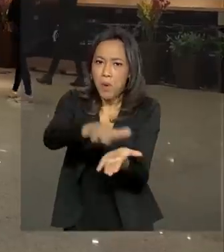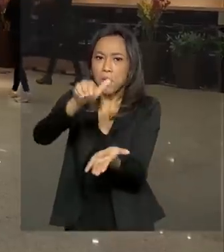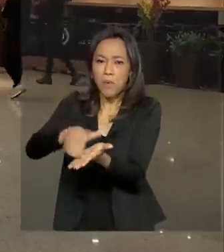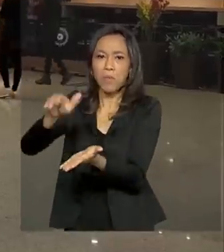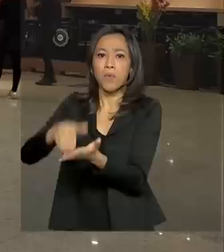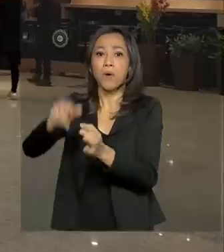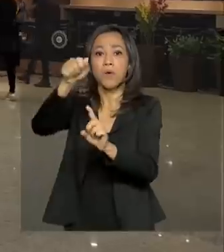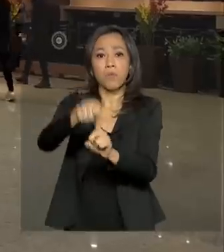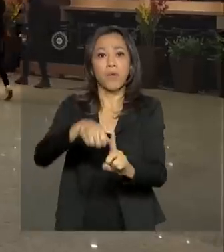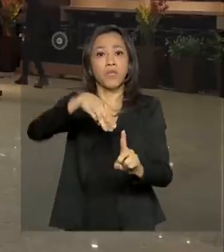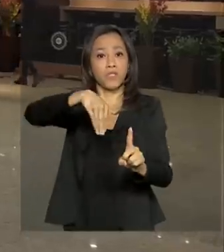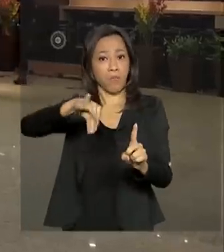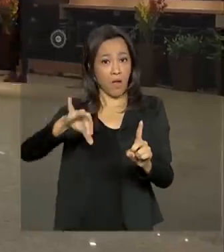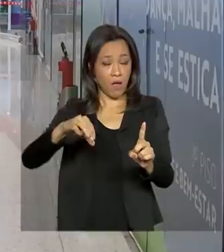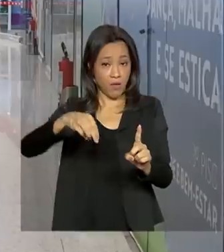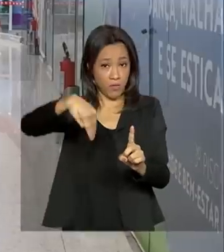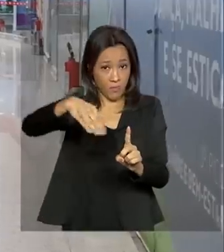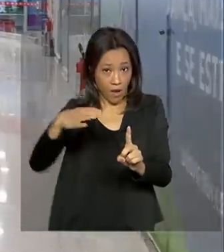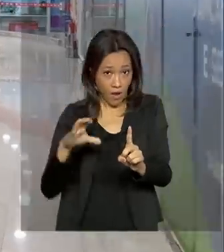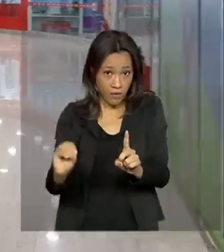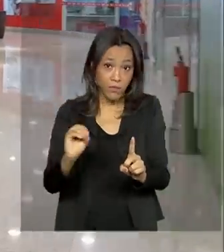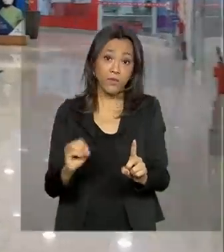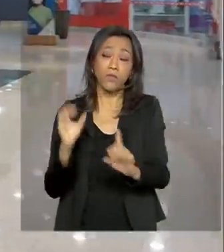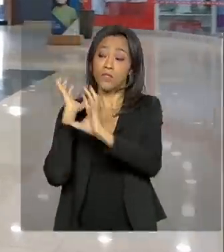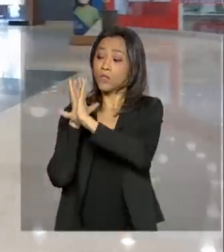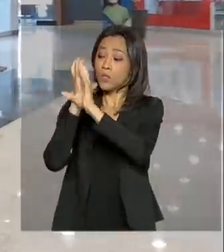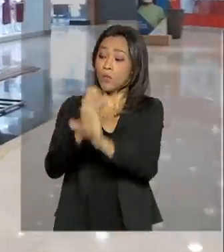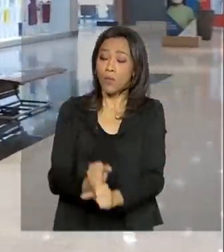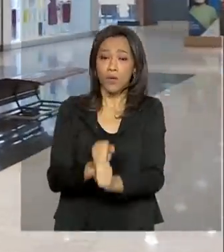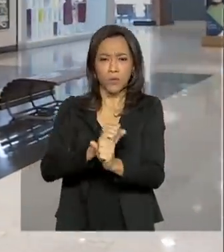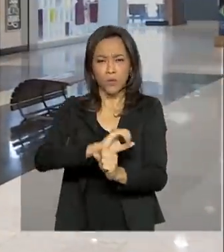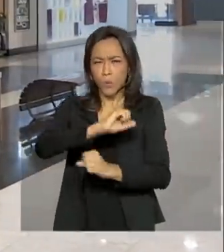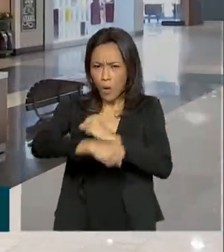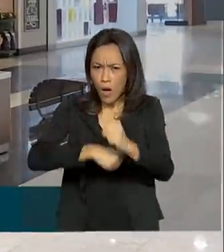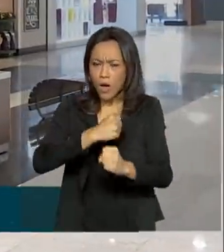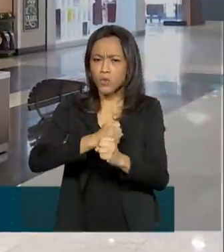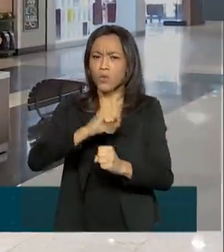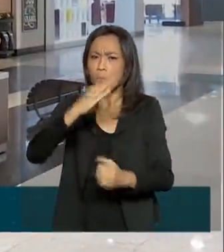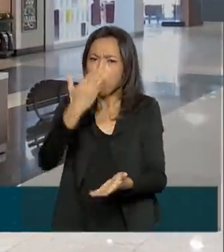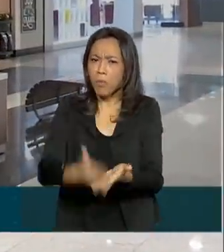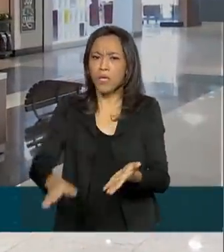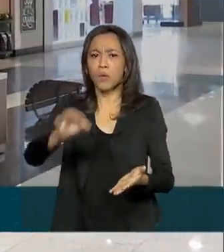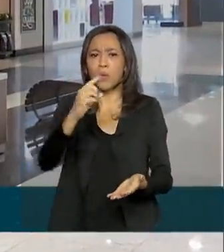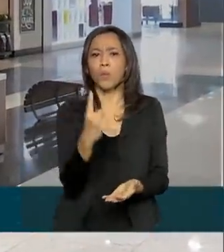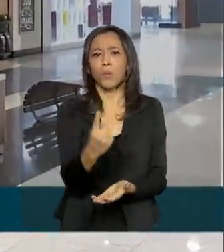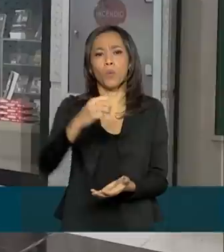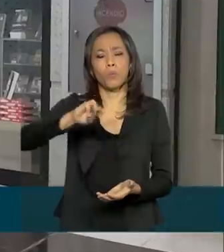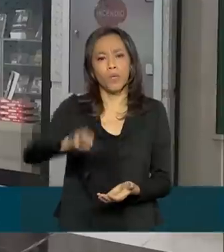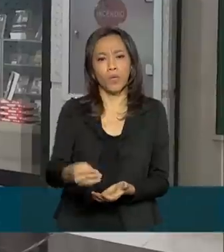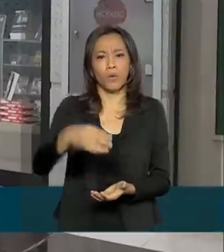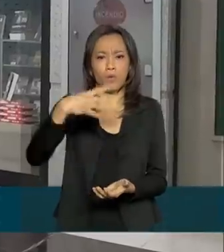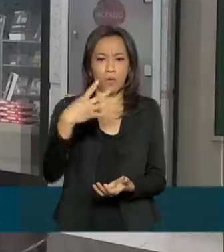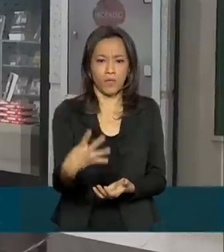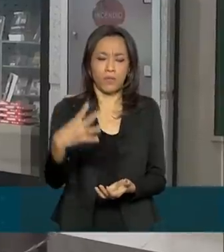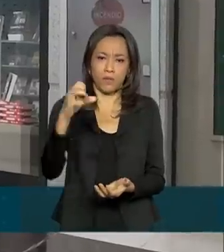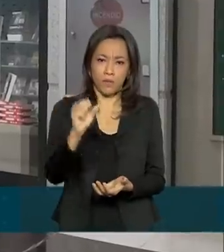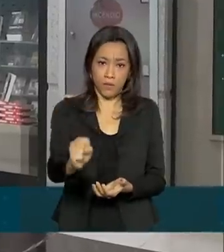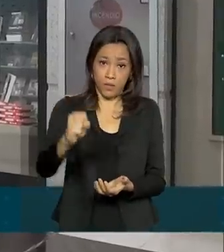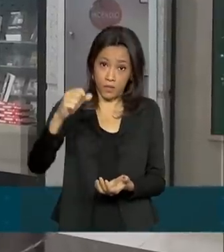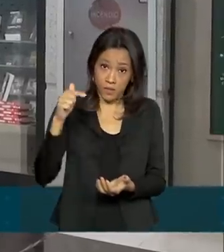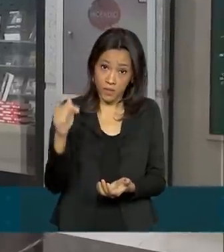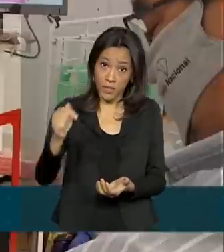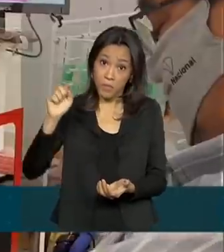de março. E no acumulado do ano, o Brasil registra a perda de 1 milhão 487 mil